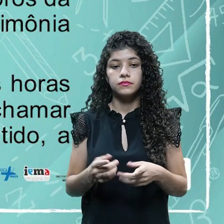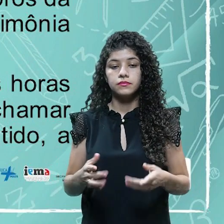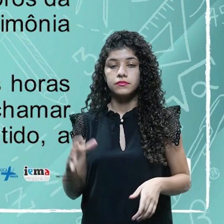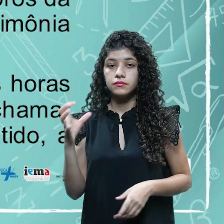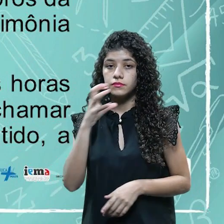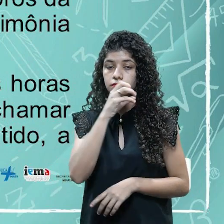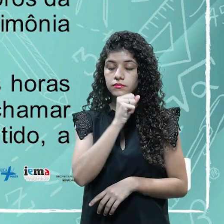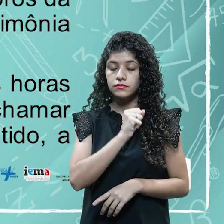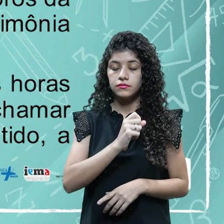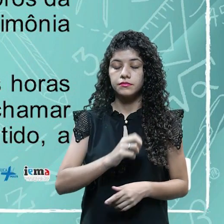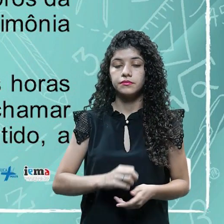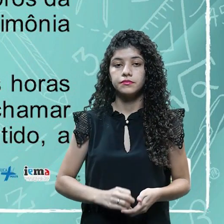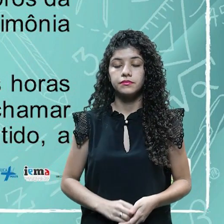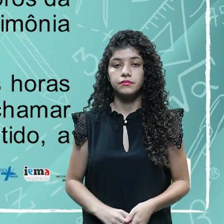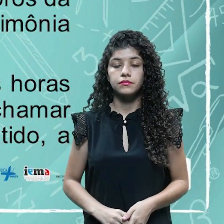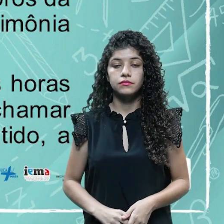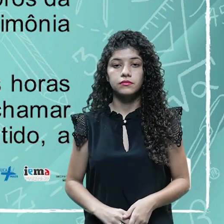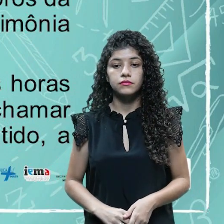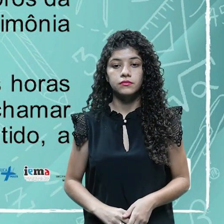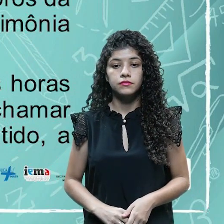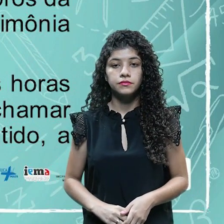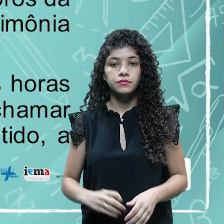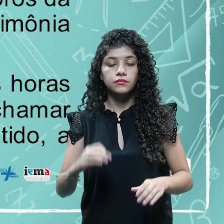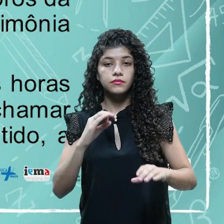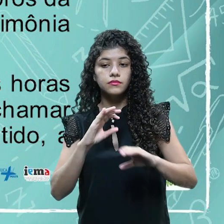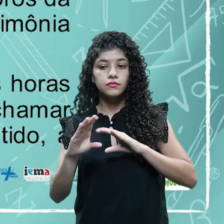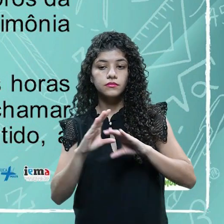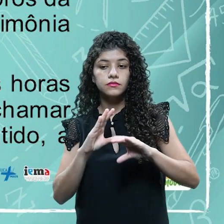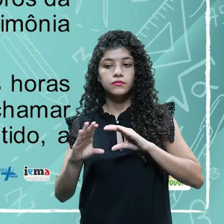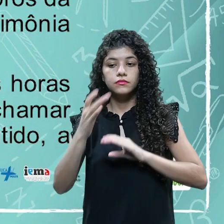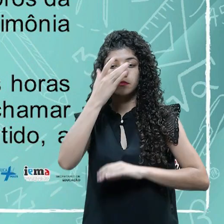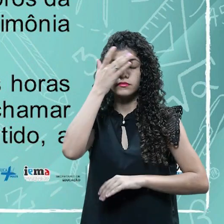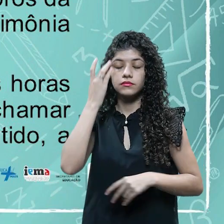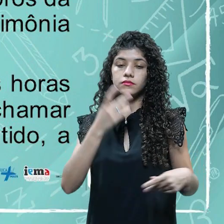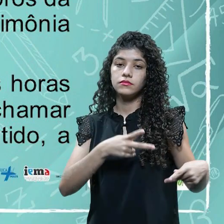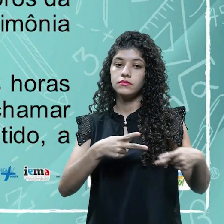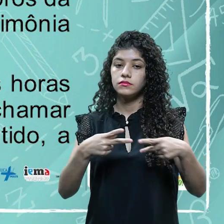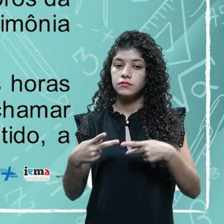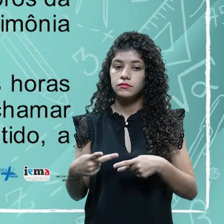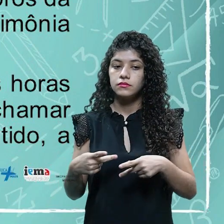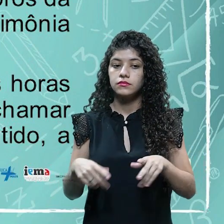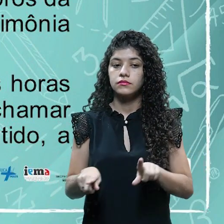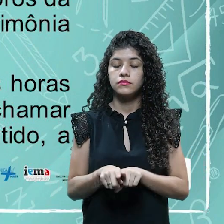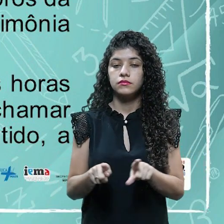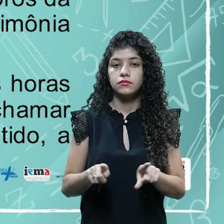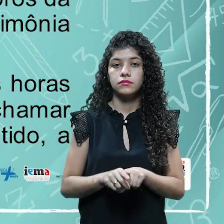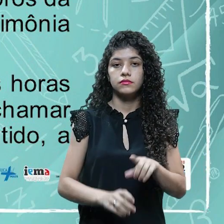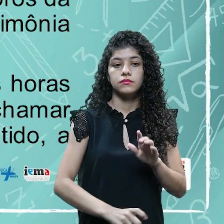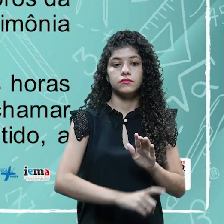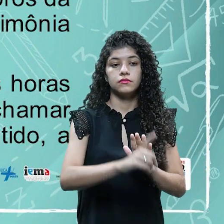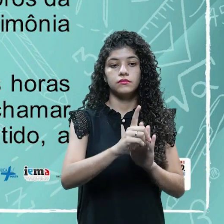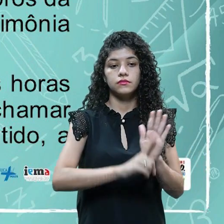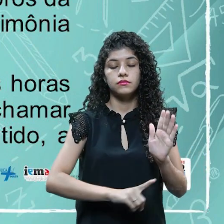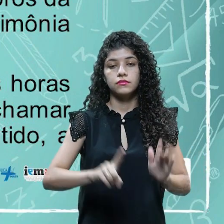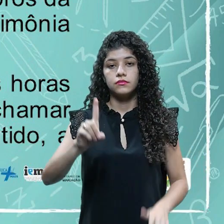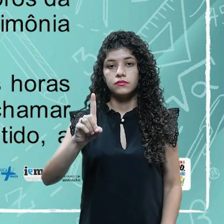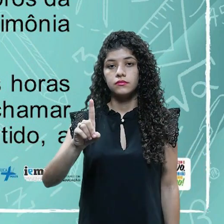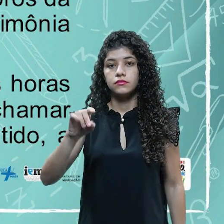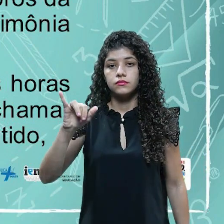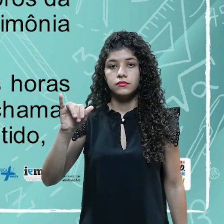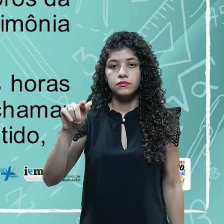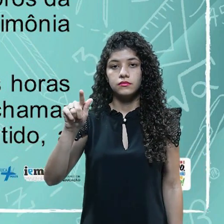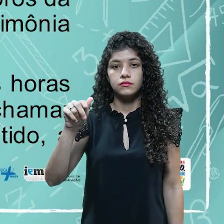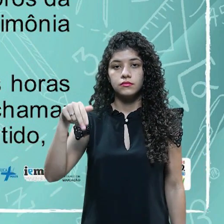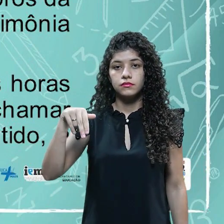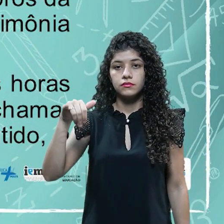Tornando rapidez, né? A questão da comunicação pelos participantes do evento. Dignidade. Então, é algo que deve parte de